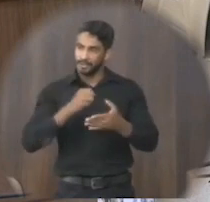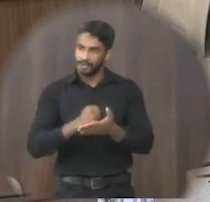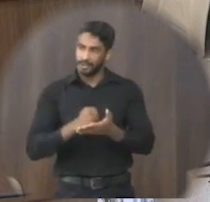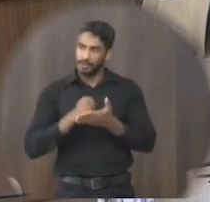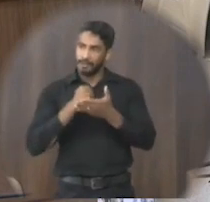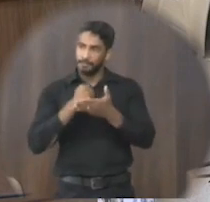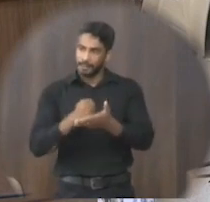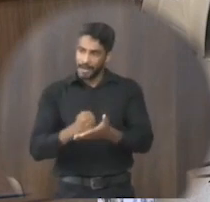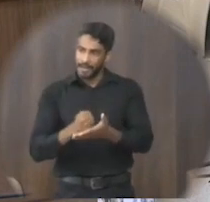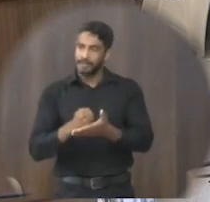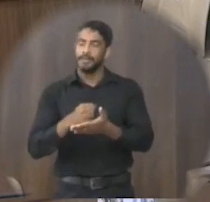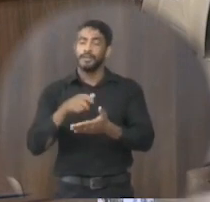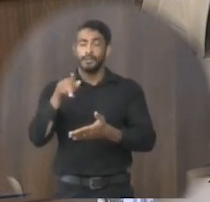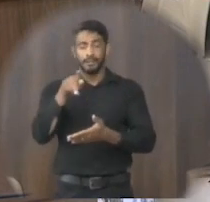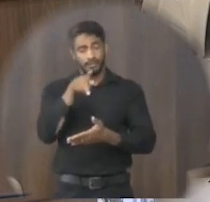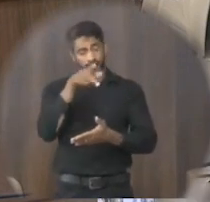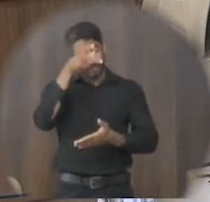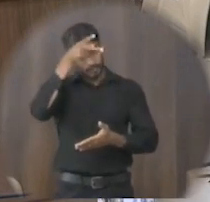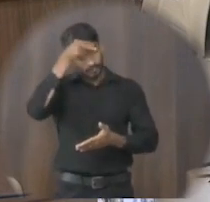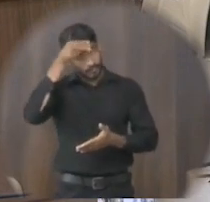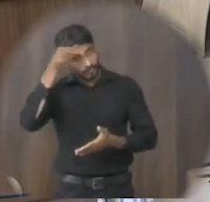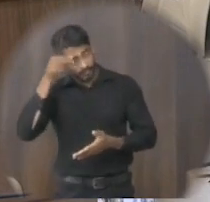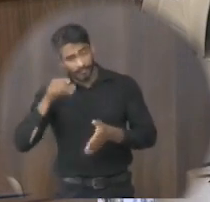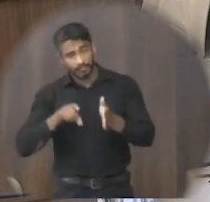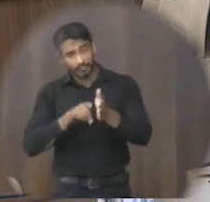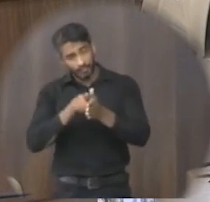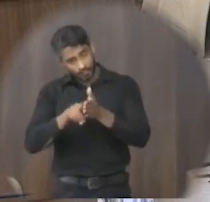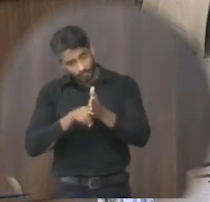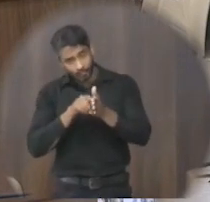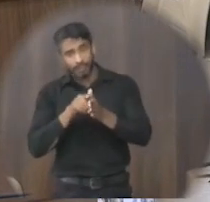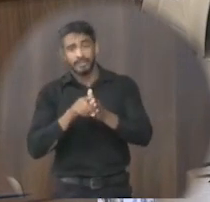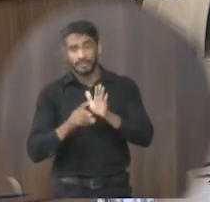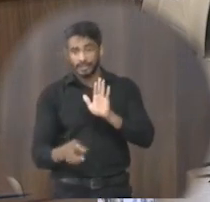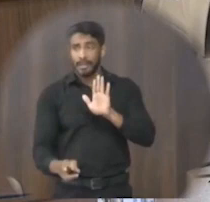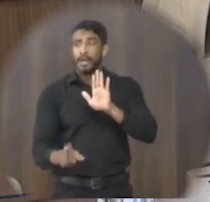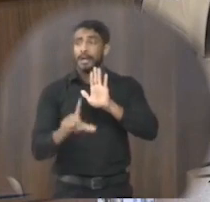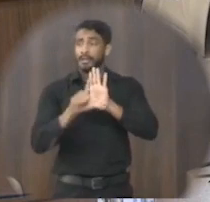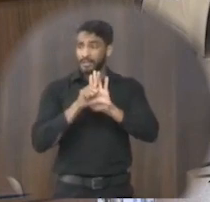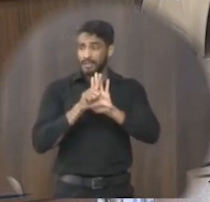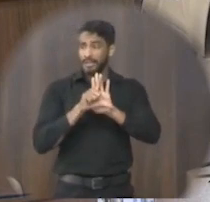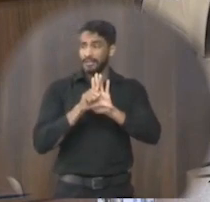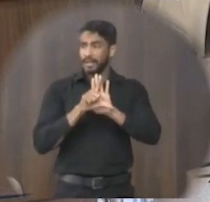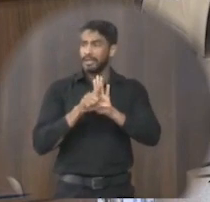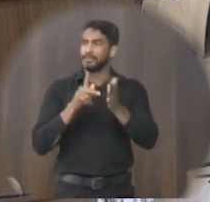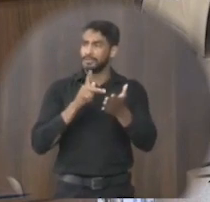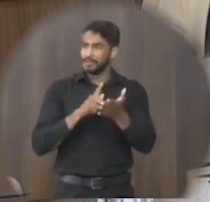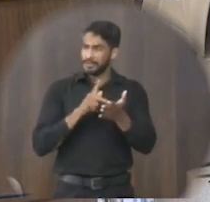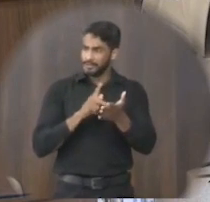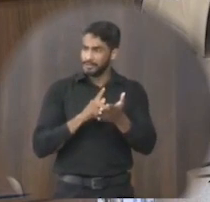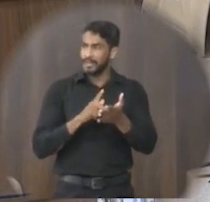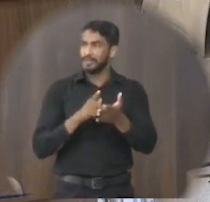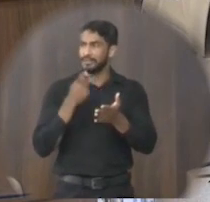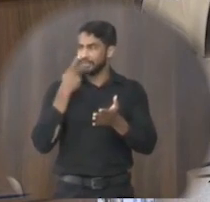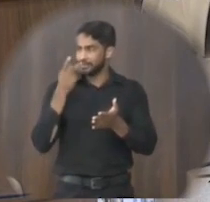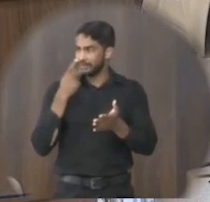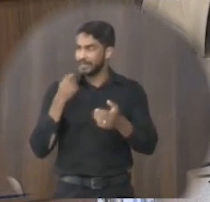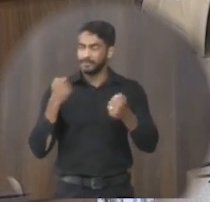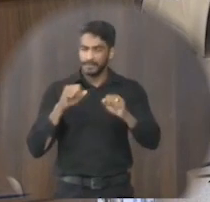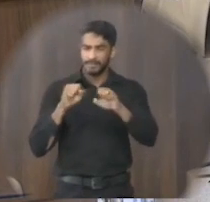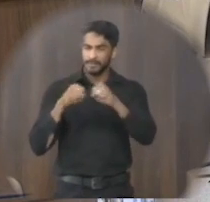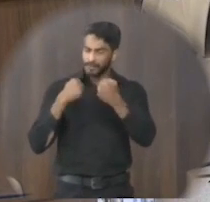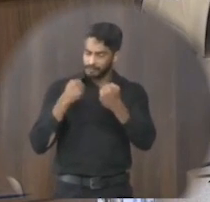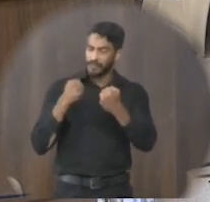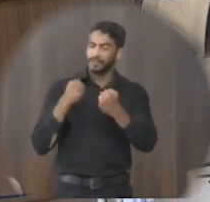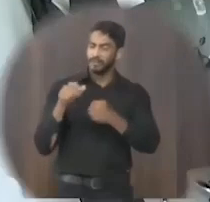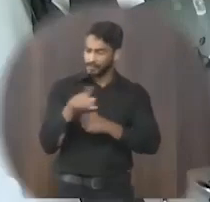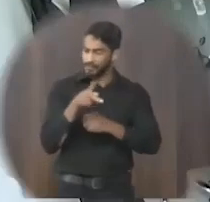razoável que o prefeito procure se embasar na legalidade mas você está coberto de razão quando a gente quando você fala que a gente tem que defender os